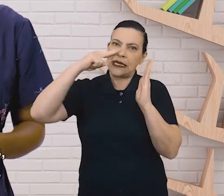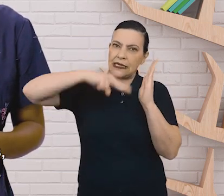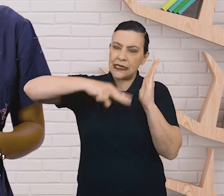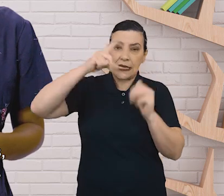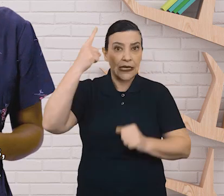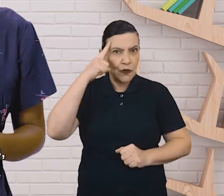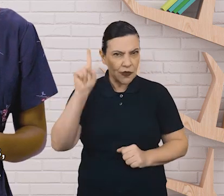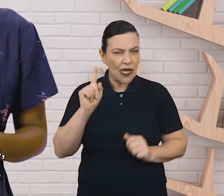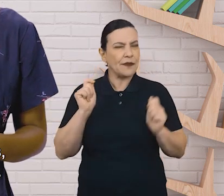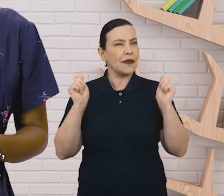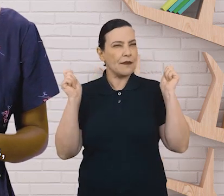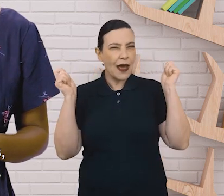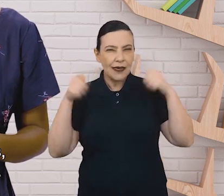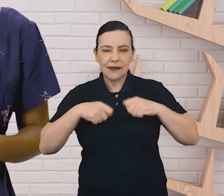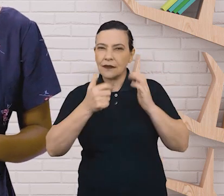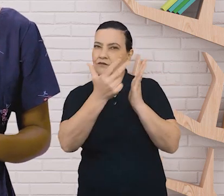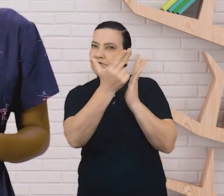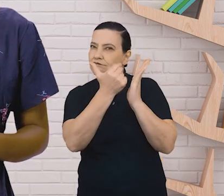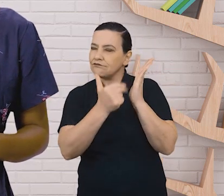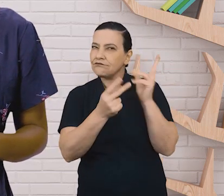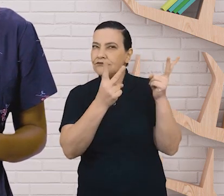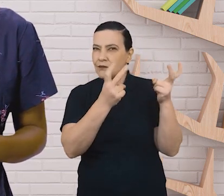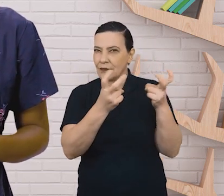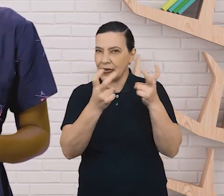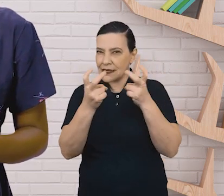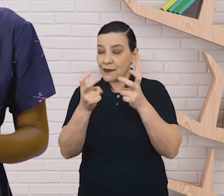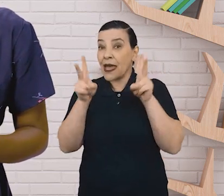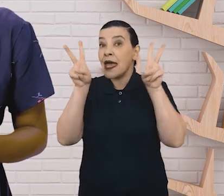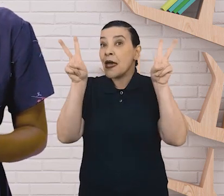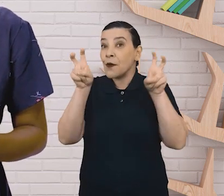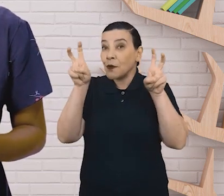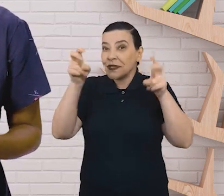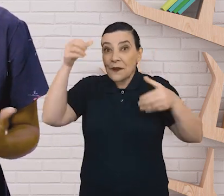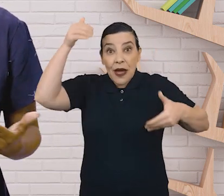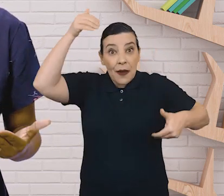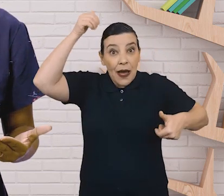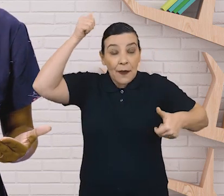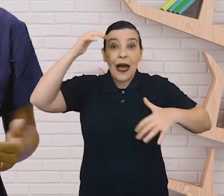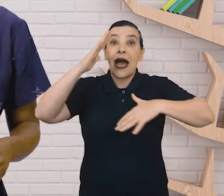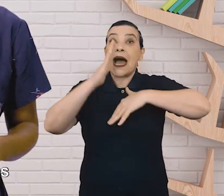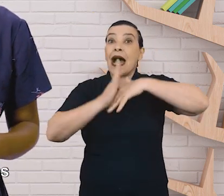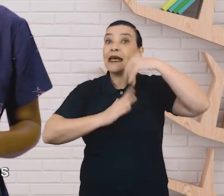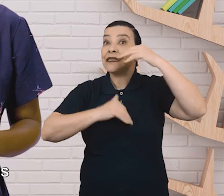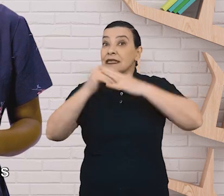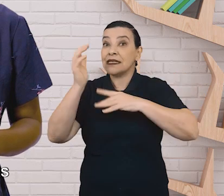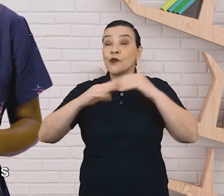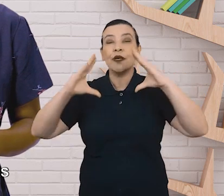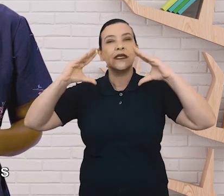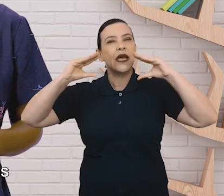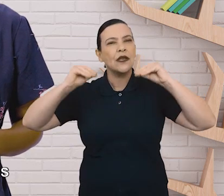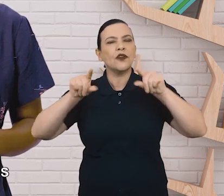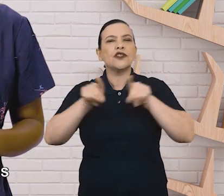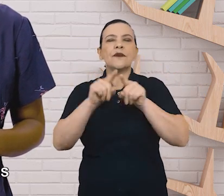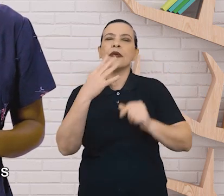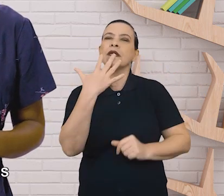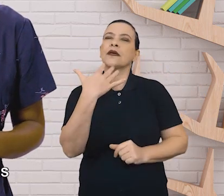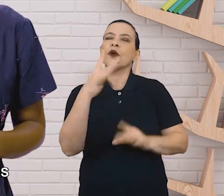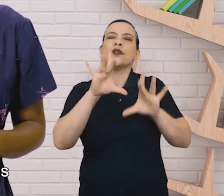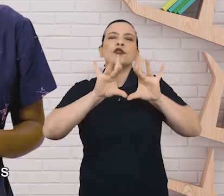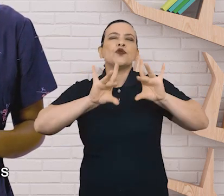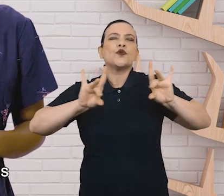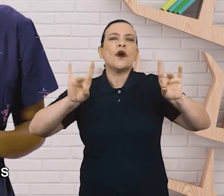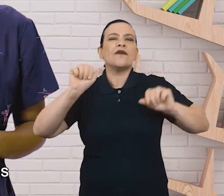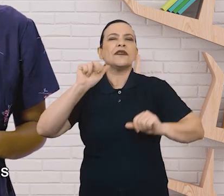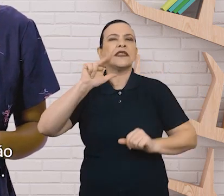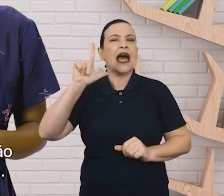a criança já consegue ler as imagens. Em Macaquinho, as ações acontecem à noite e as cores suaves e os tons de azul